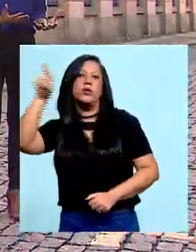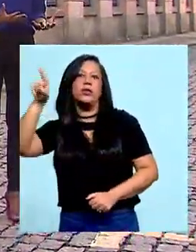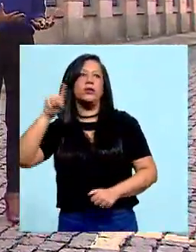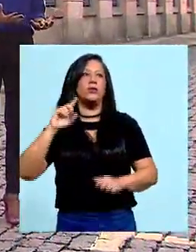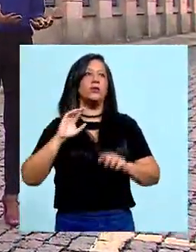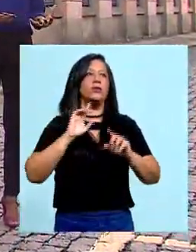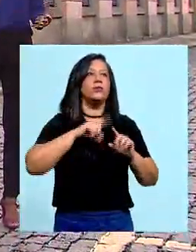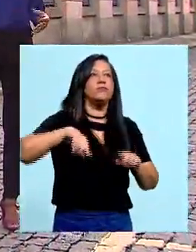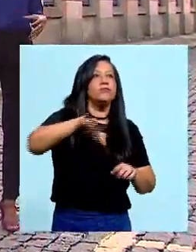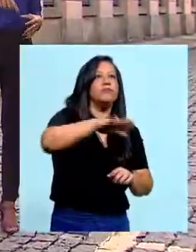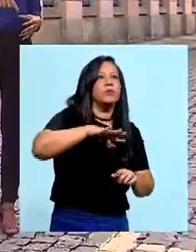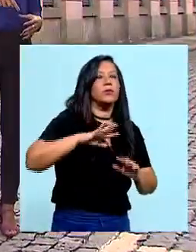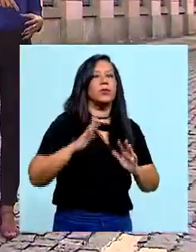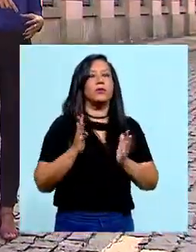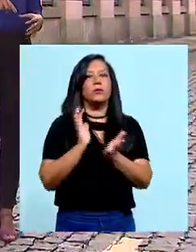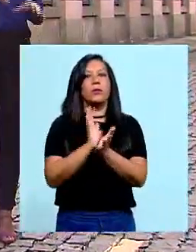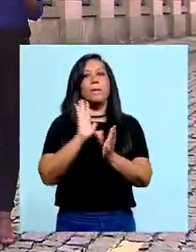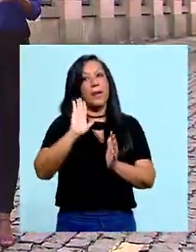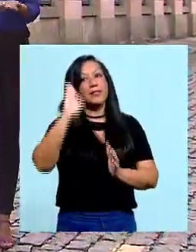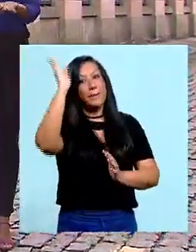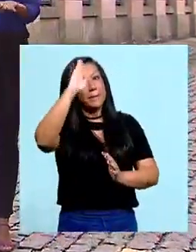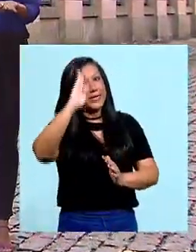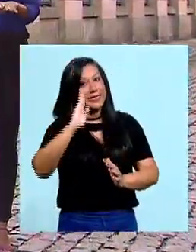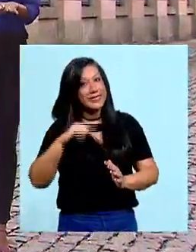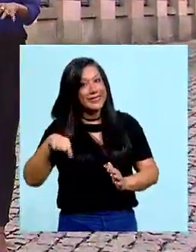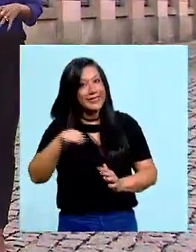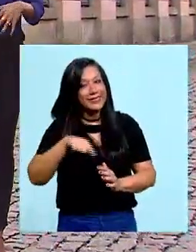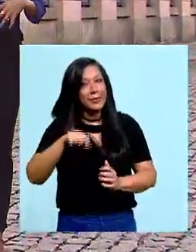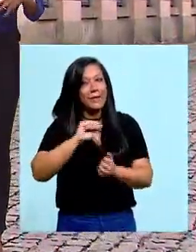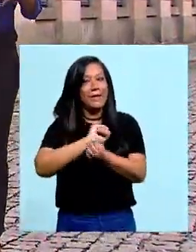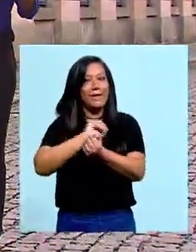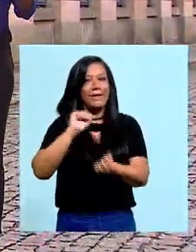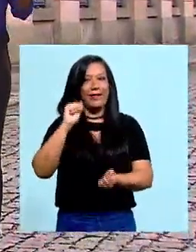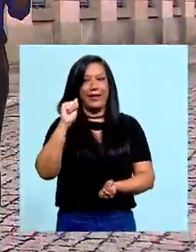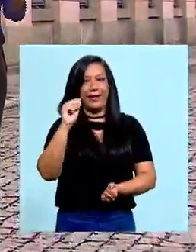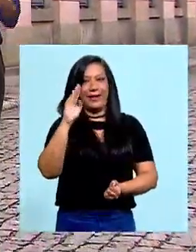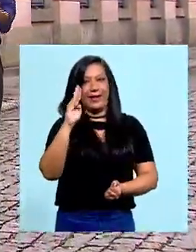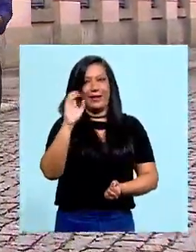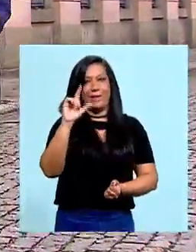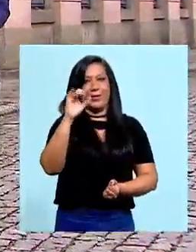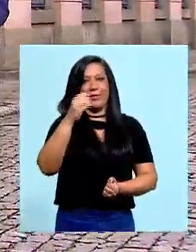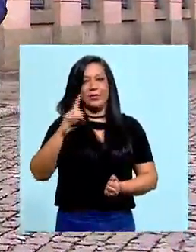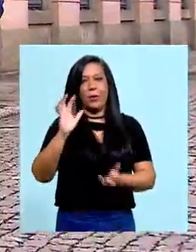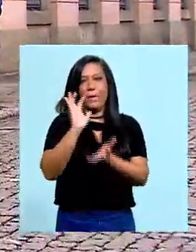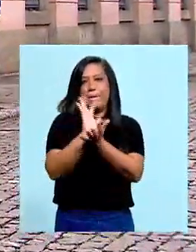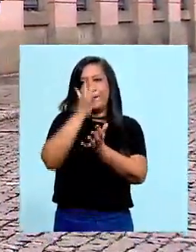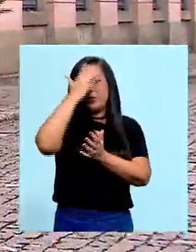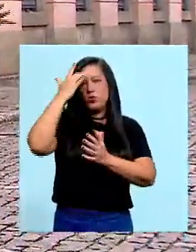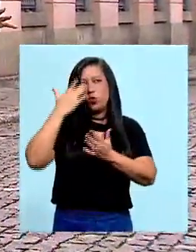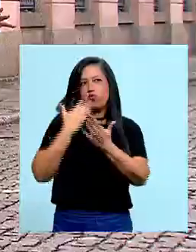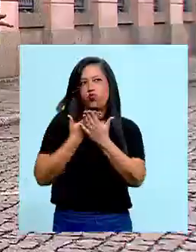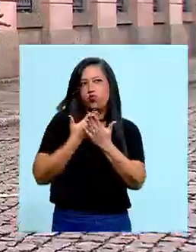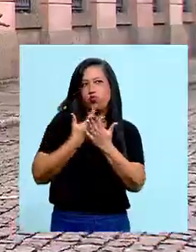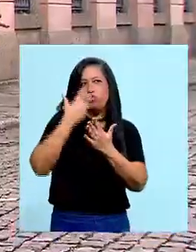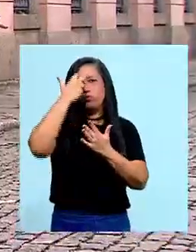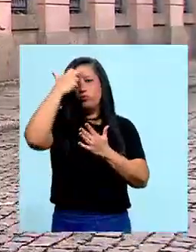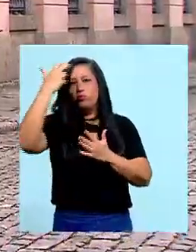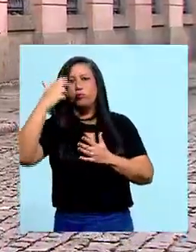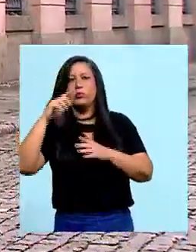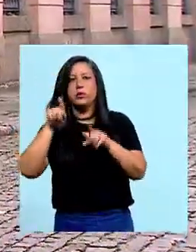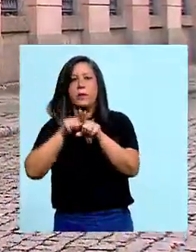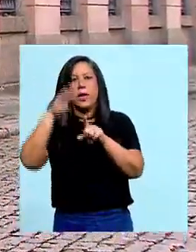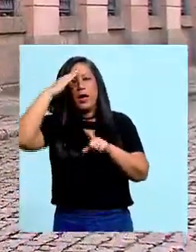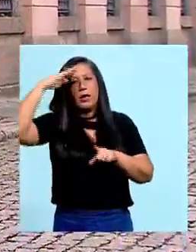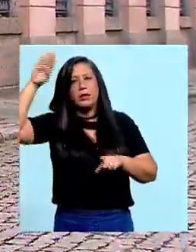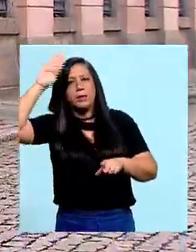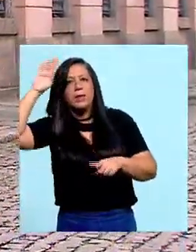celebridades. Por aqui no Brasil, durante o pós-abolição, intelectuais e acadêmicos formulavam teorias e pesquisas que